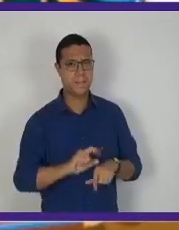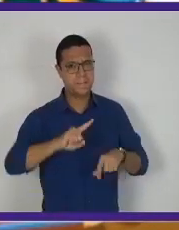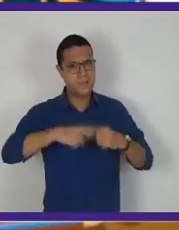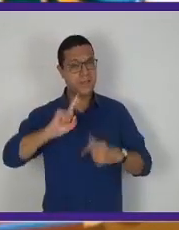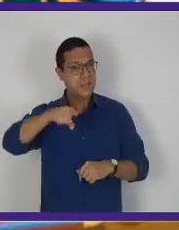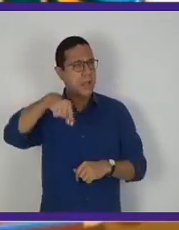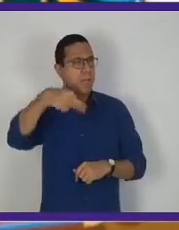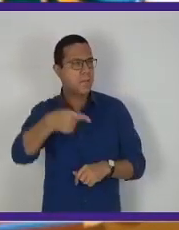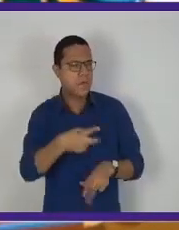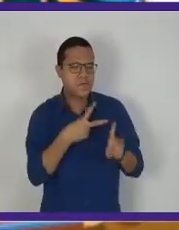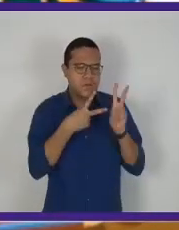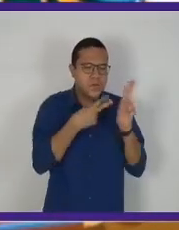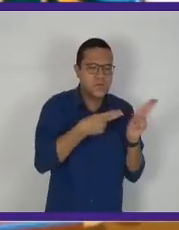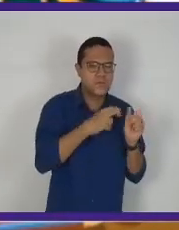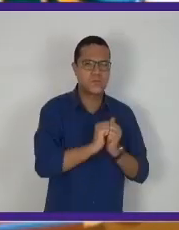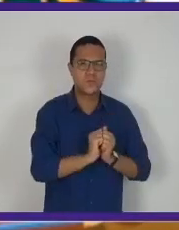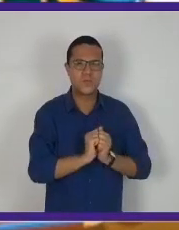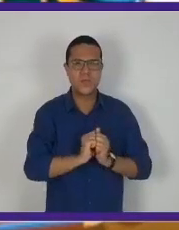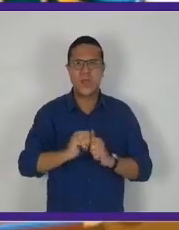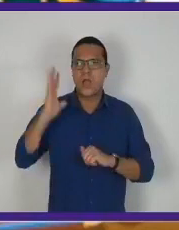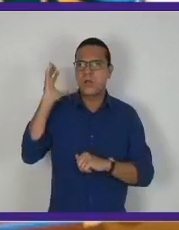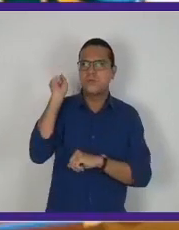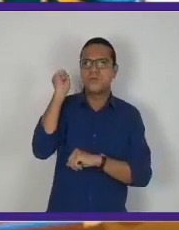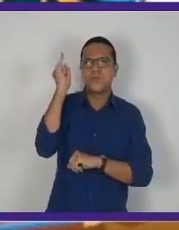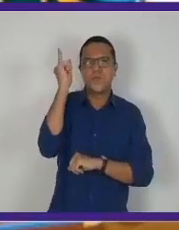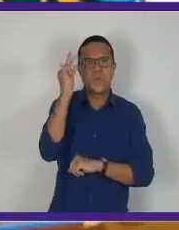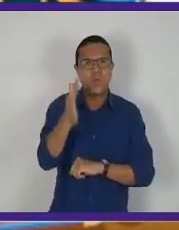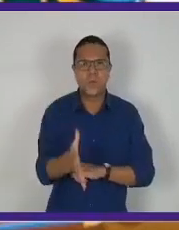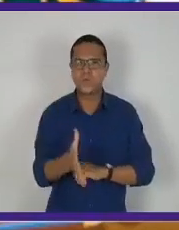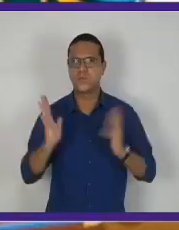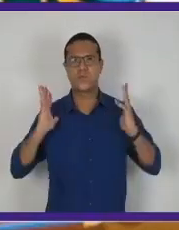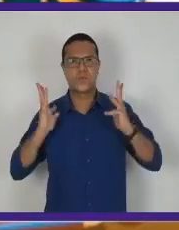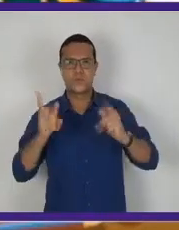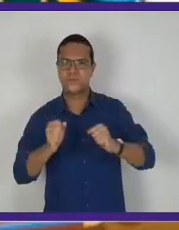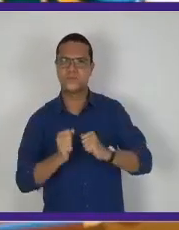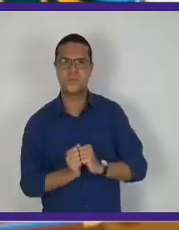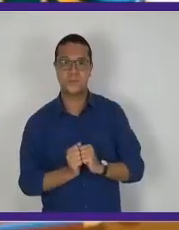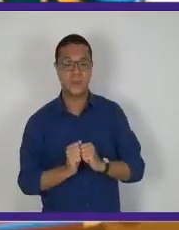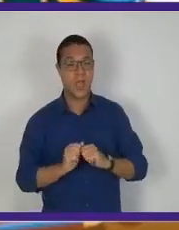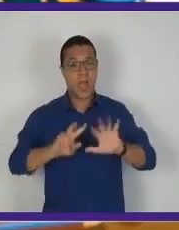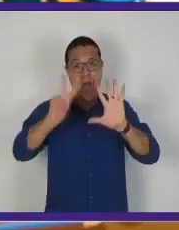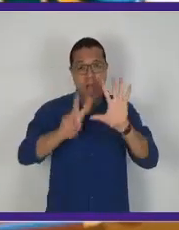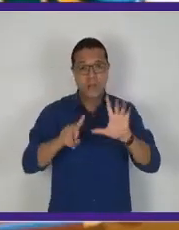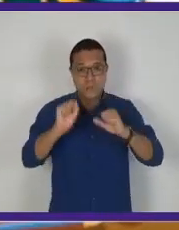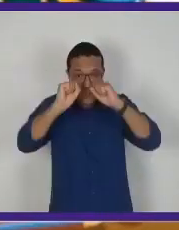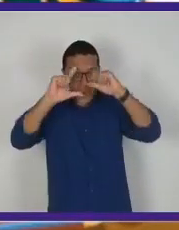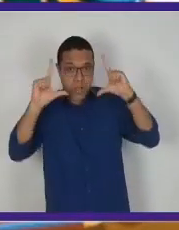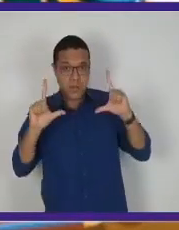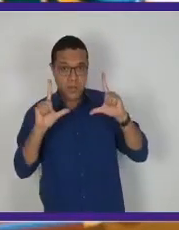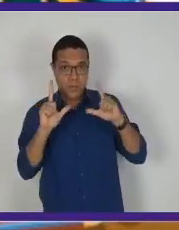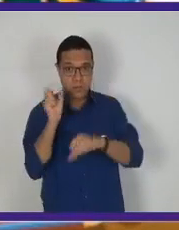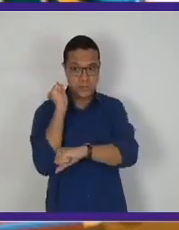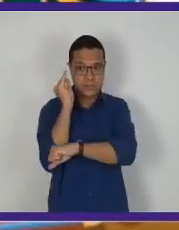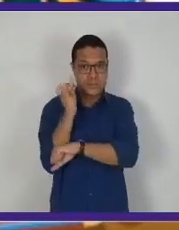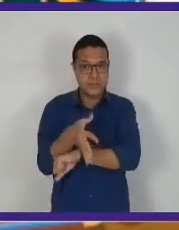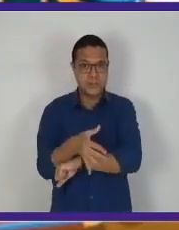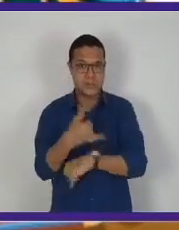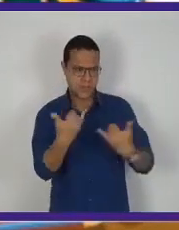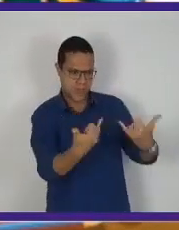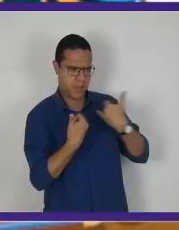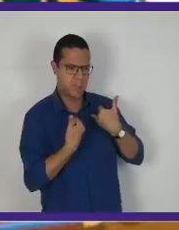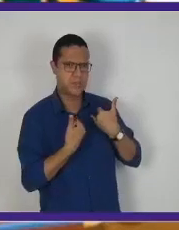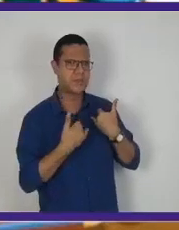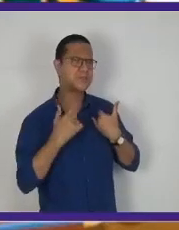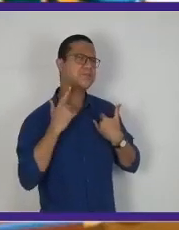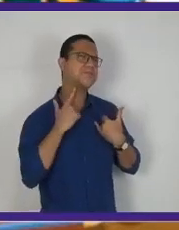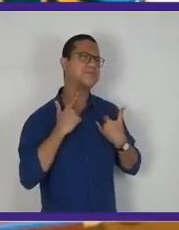mas depois que pega no sono, dorme a noite inteira. Às vezes, ela acorda no meio da noite e